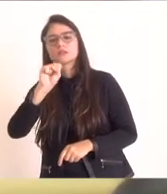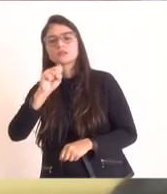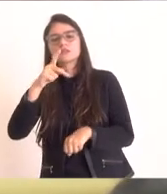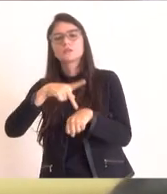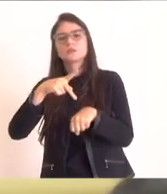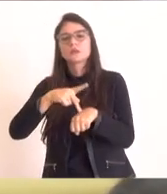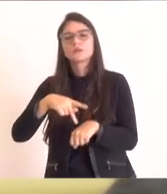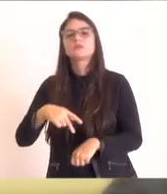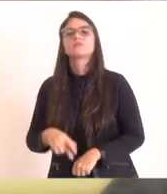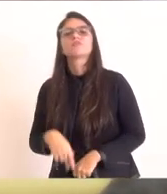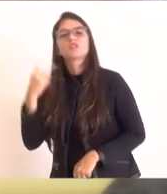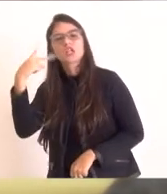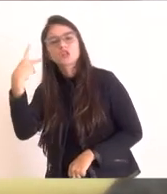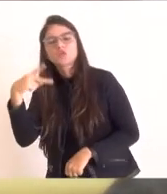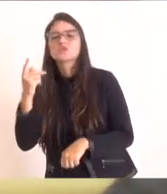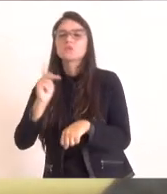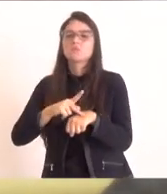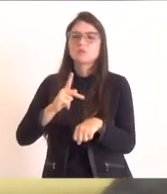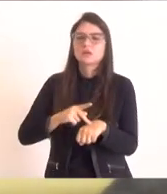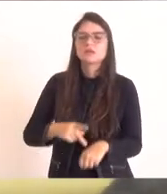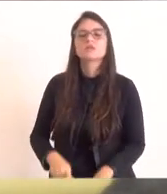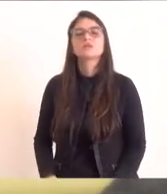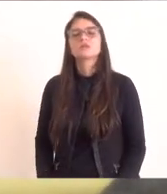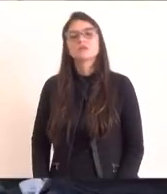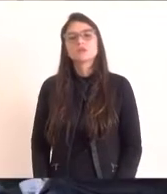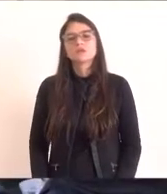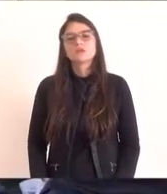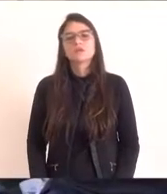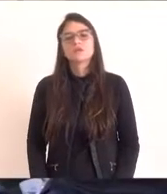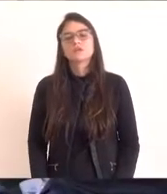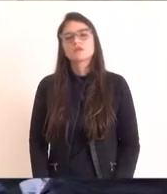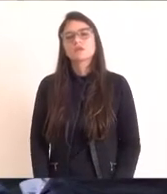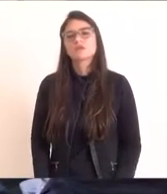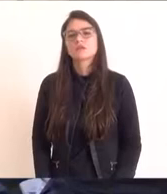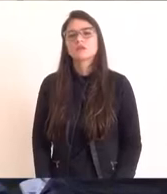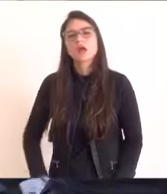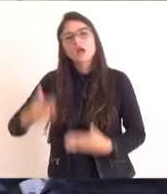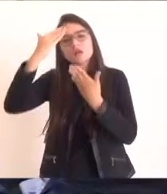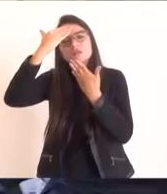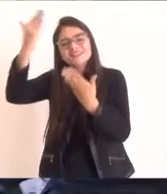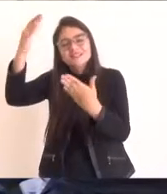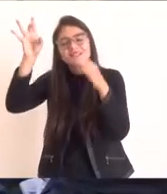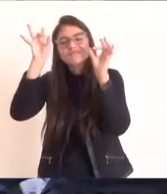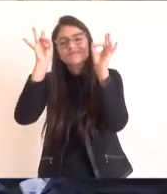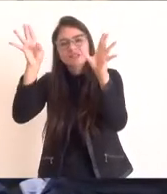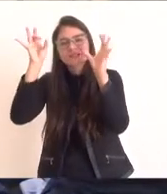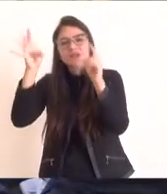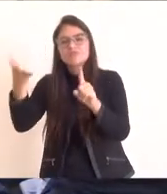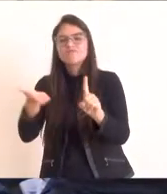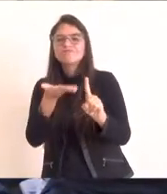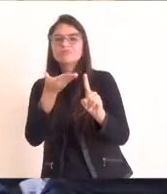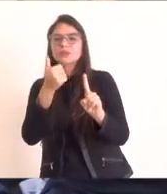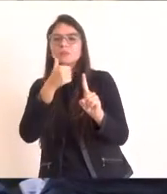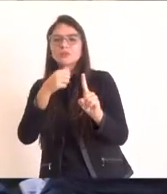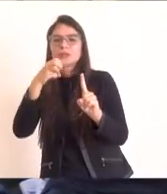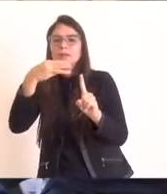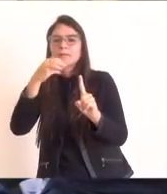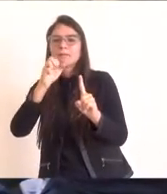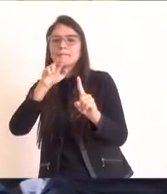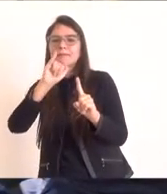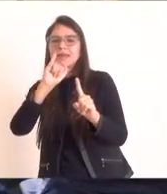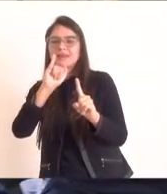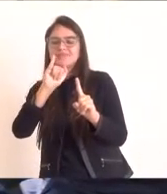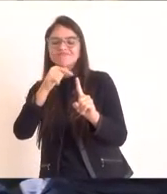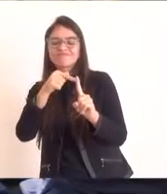Pedro. Quero aqui fazer um agradecimento especial à Mary, que é a gerente aqui do Hotel Malibu. Muito